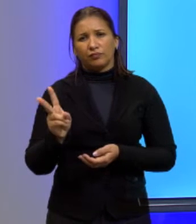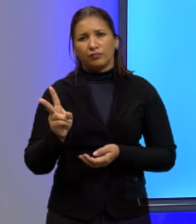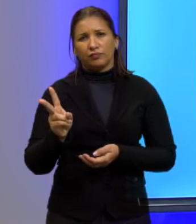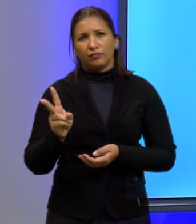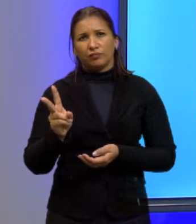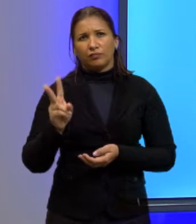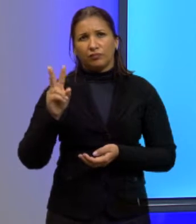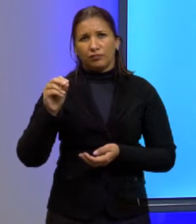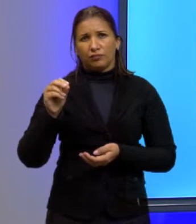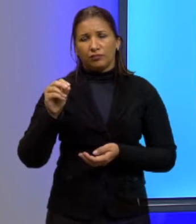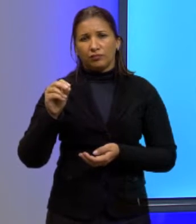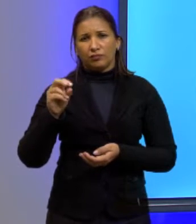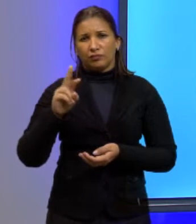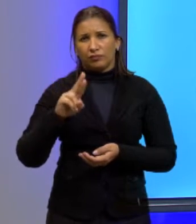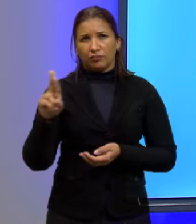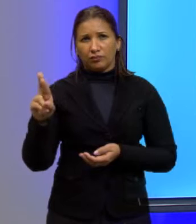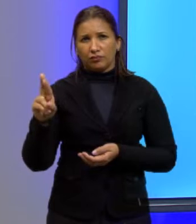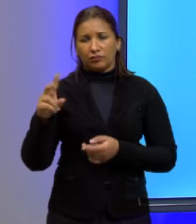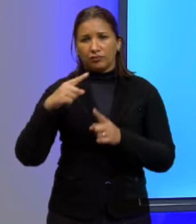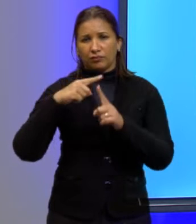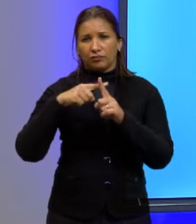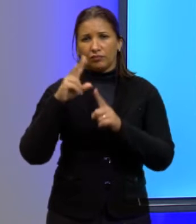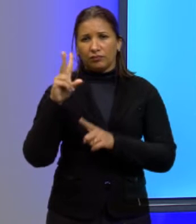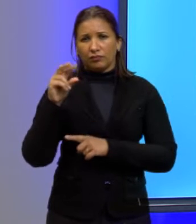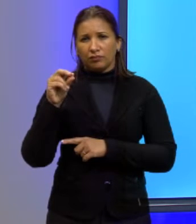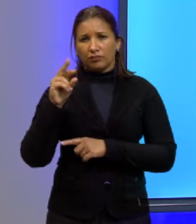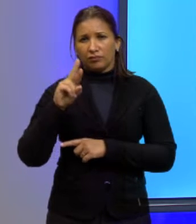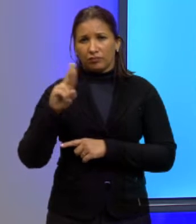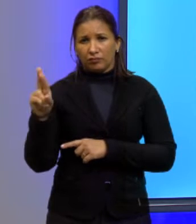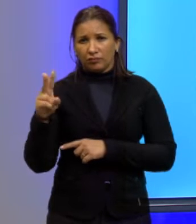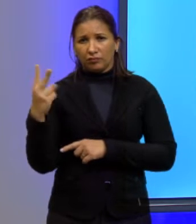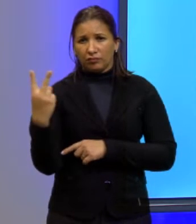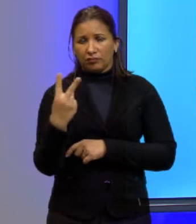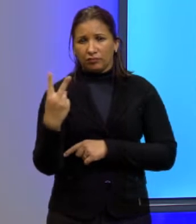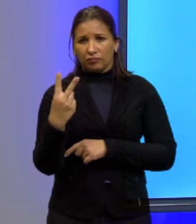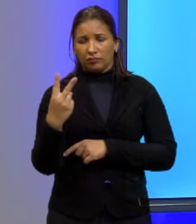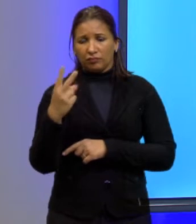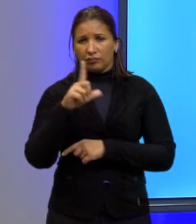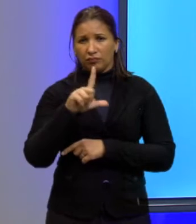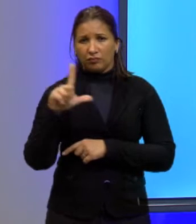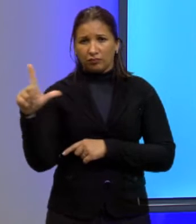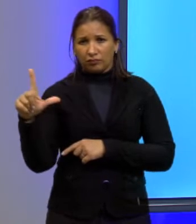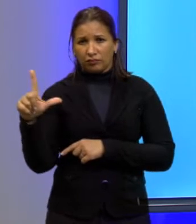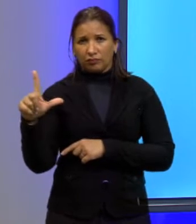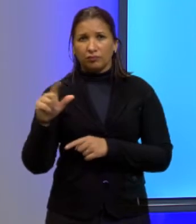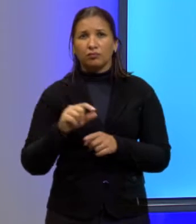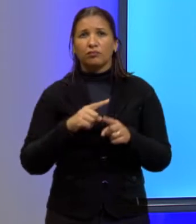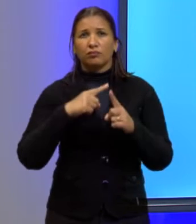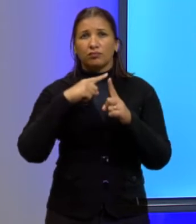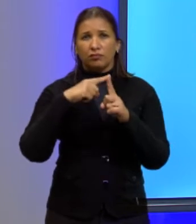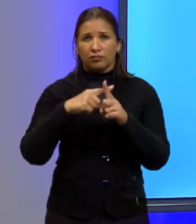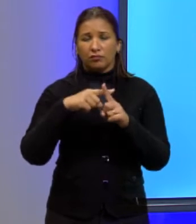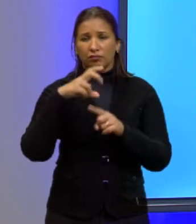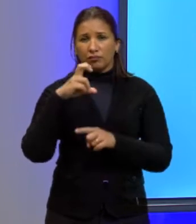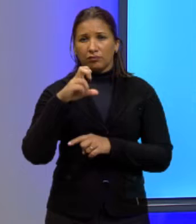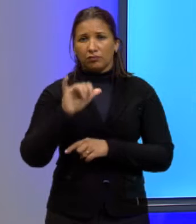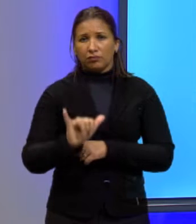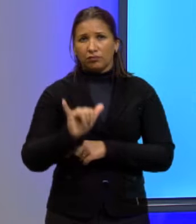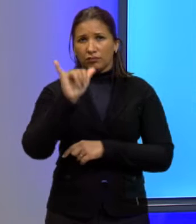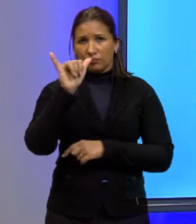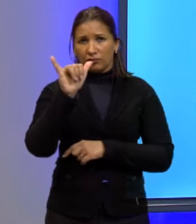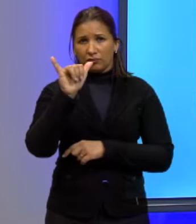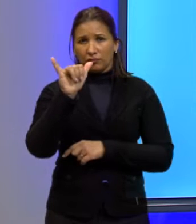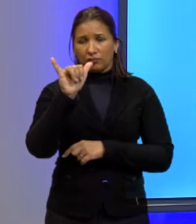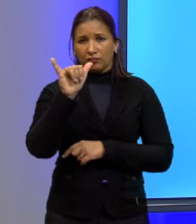20X mais 20X, porque são dois lados, mais 5Y